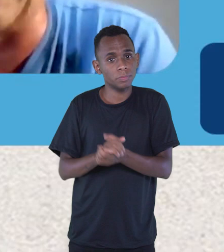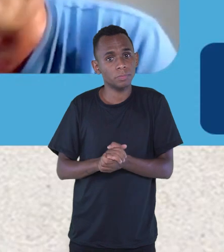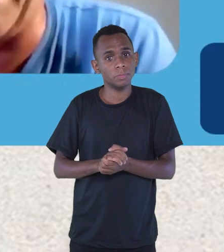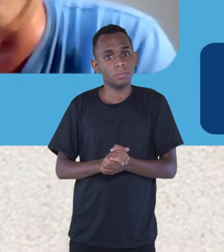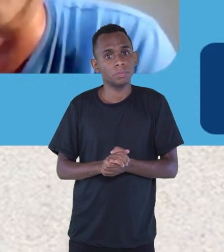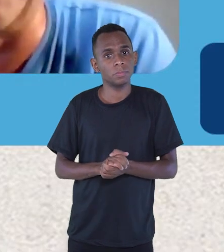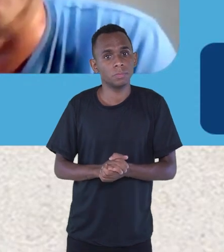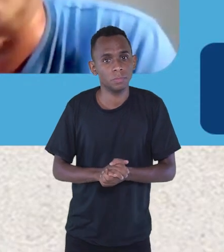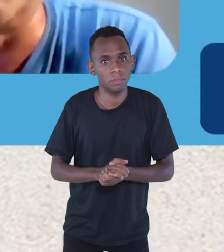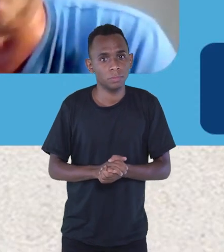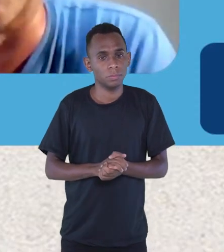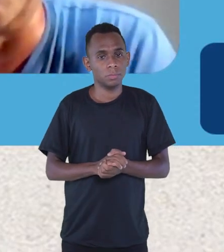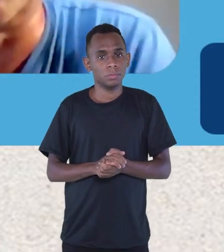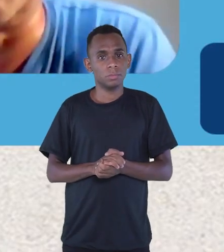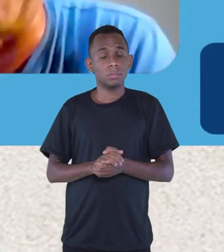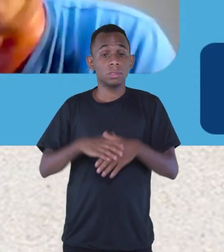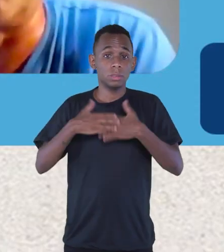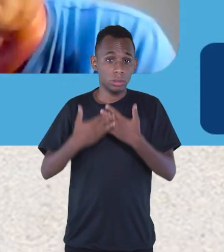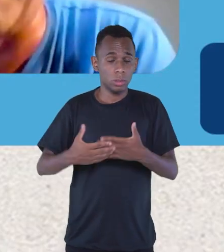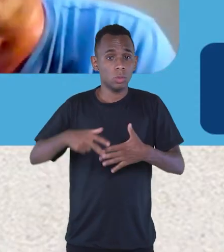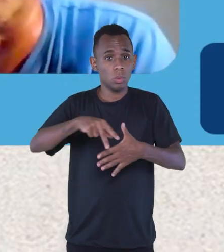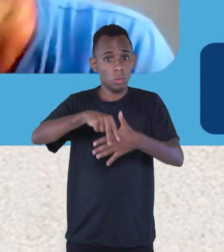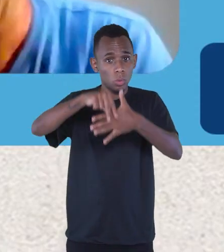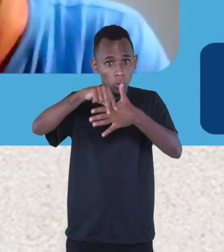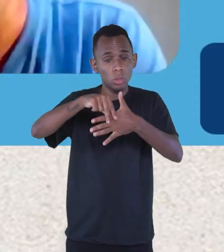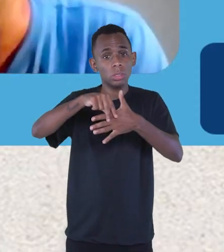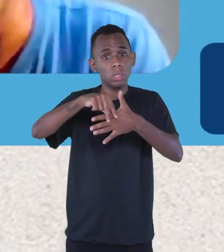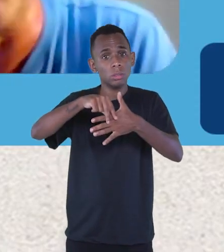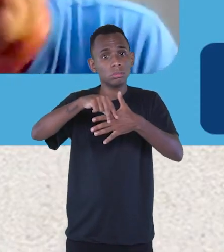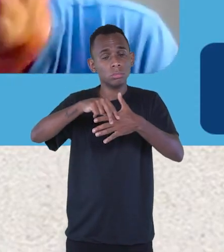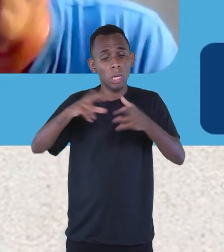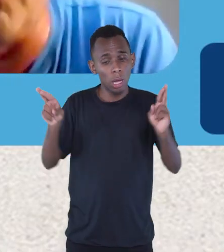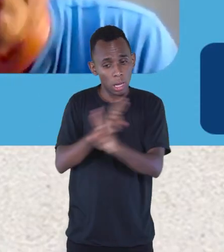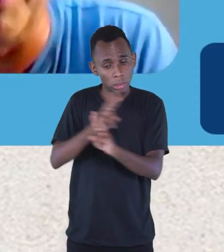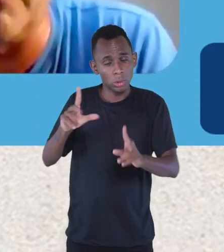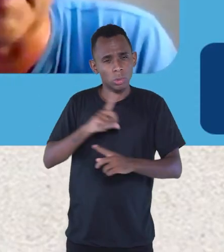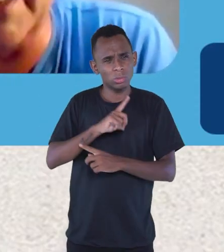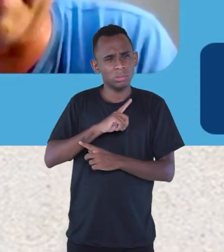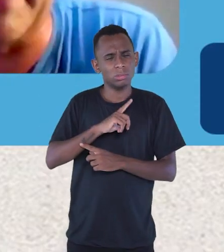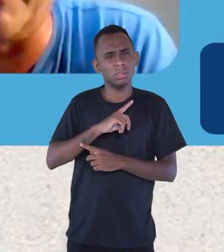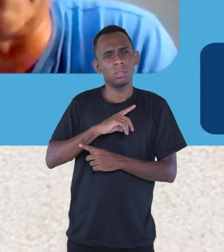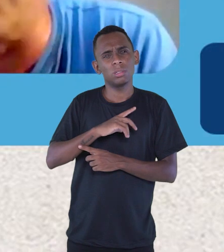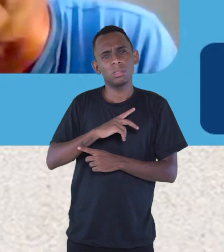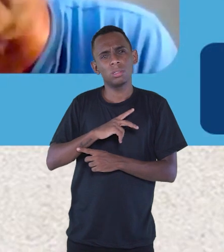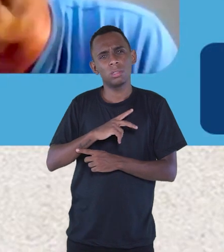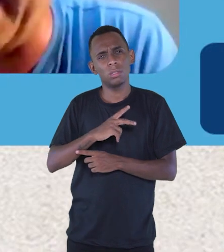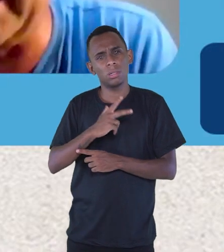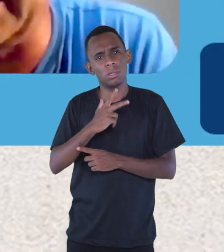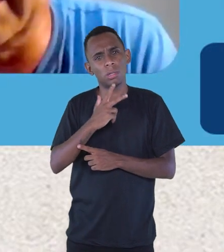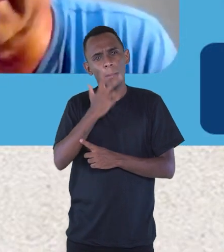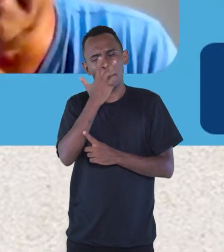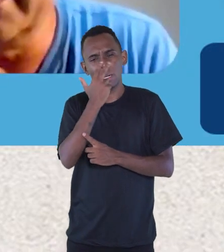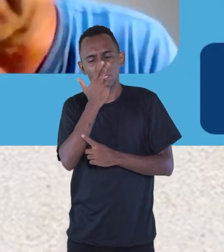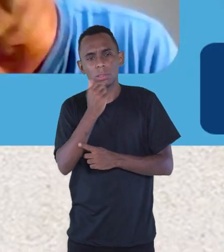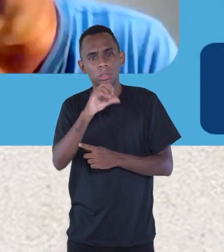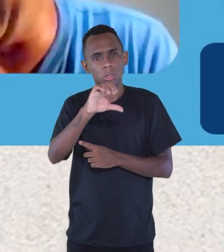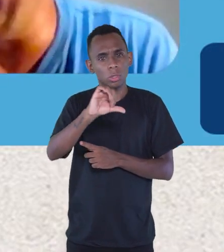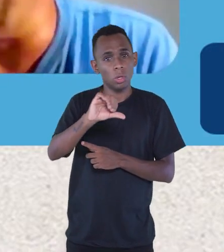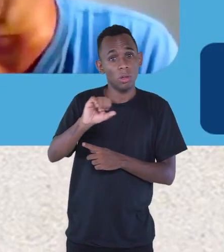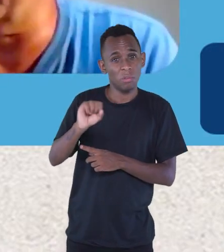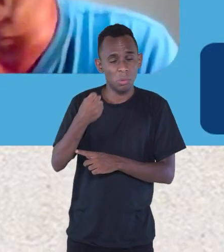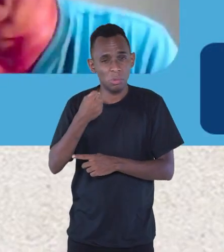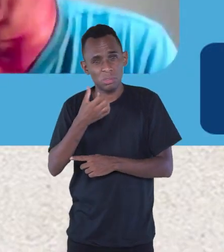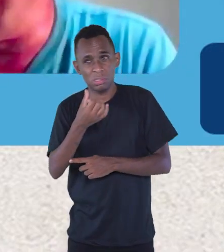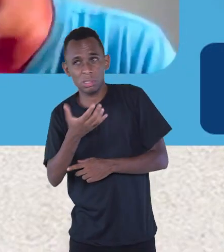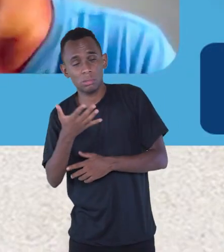o Cordel trabalha, Ele visita esses bens tombados. Aqui fala de nove ou oito, não sei, mas agora são muitos mais. São